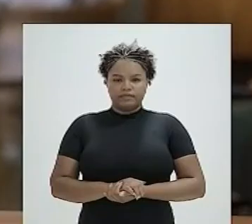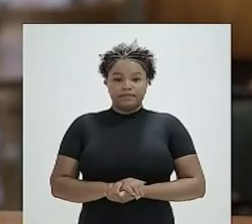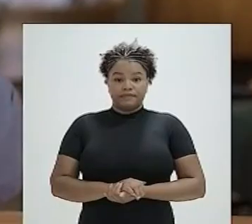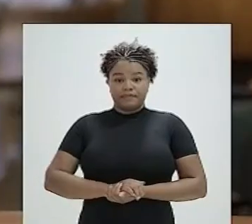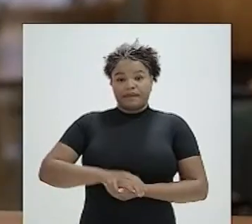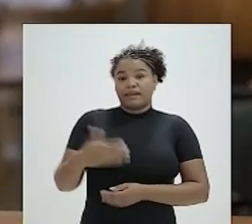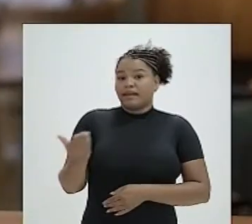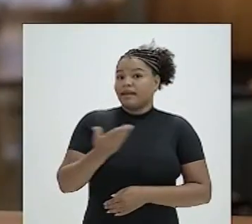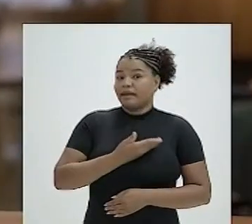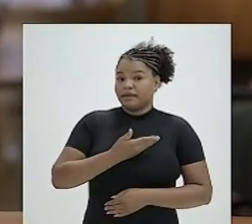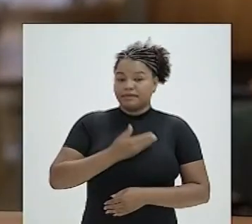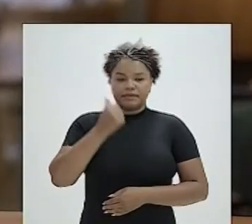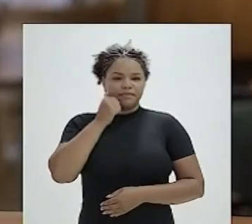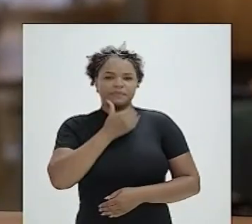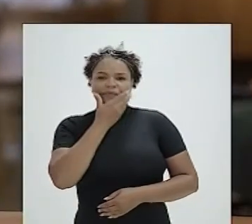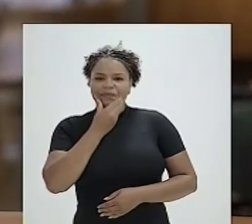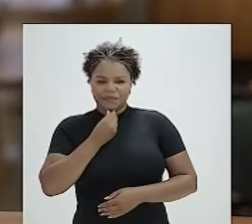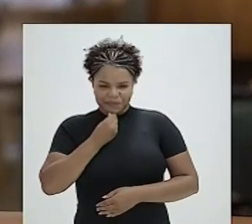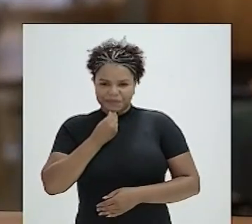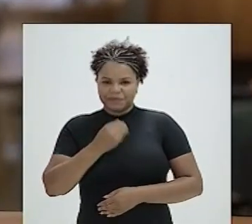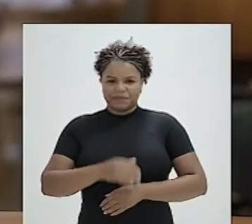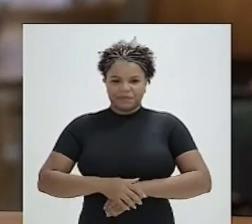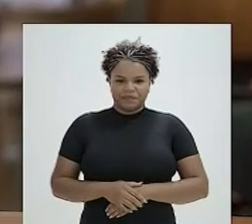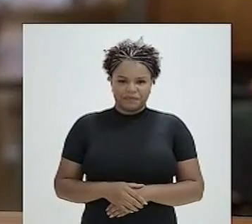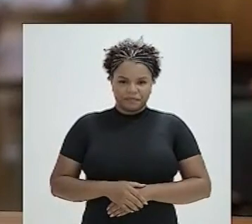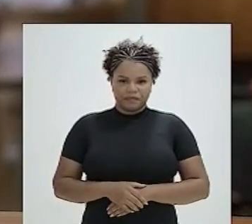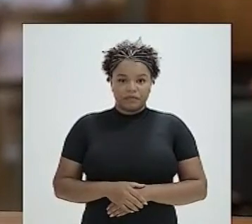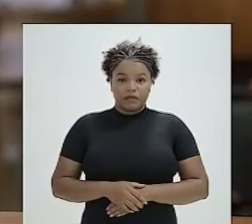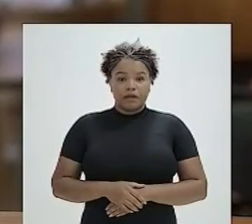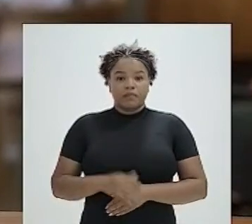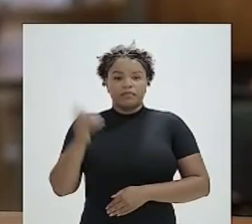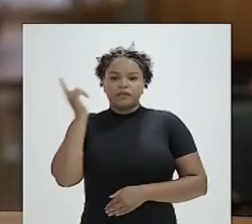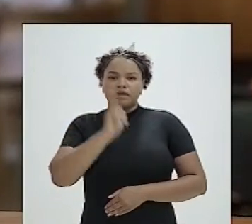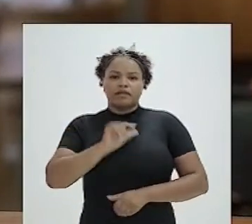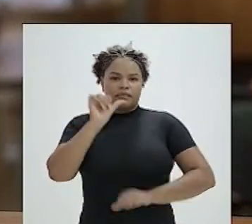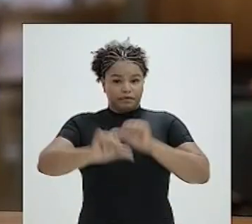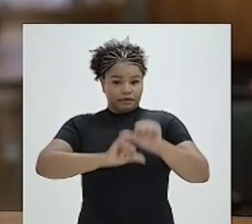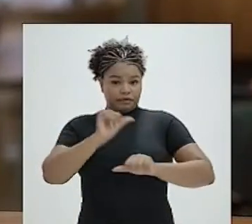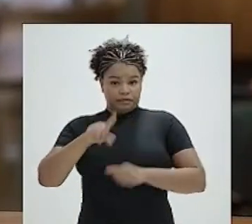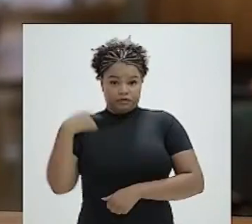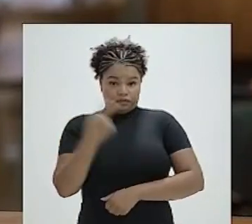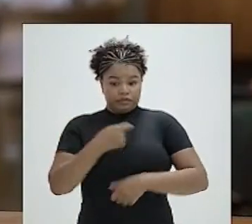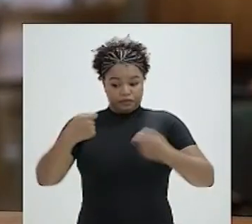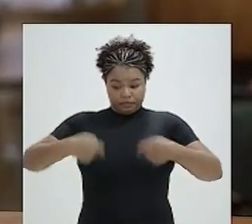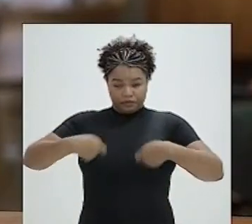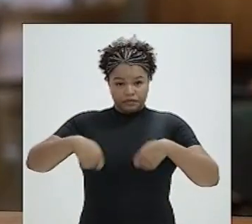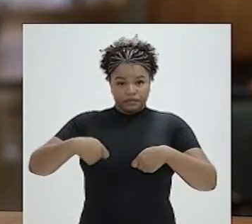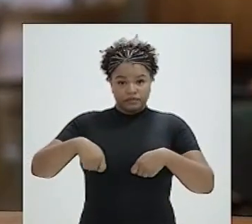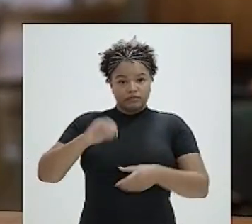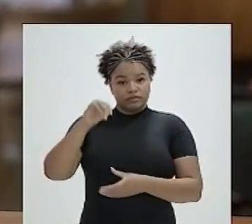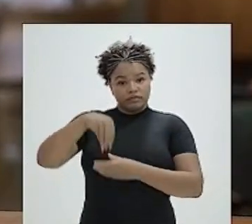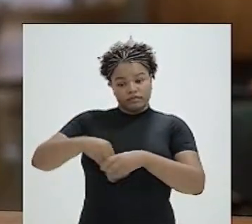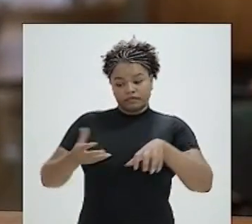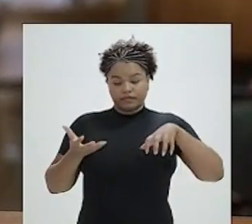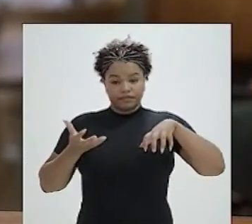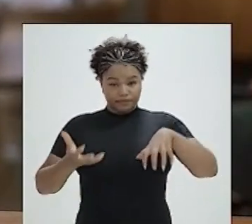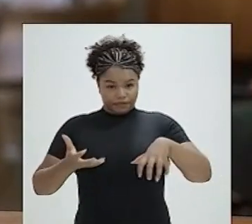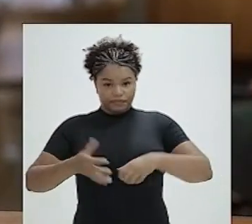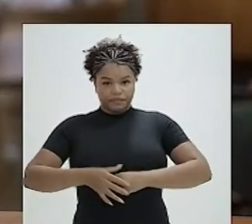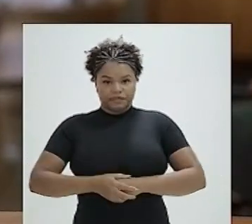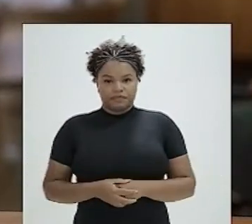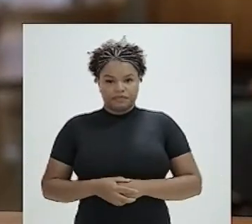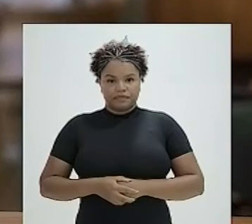Meus amigos e minhas amigas Para fazer as mudanças que nós precisamos no Congresso